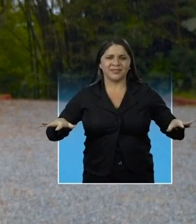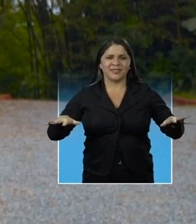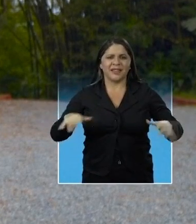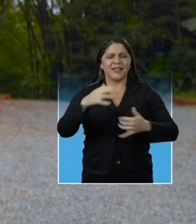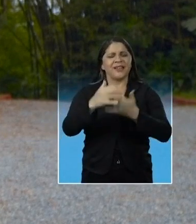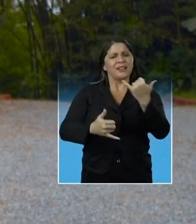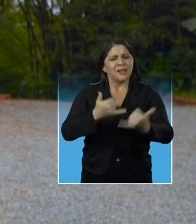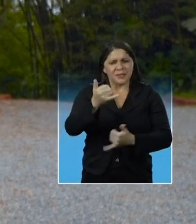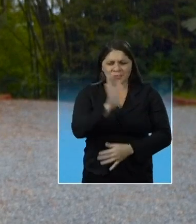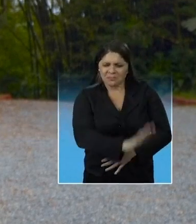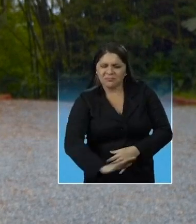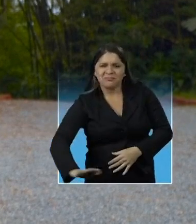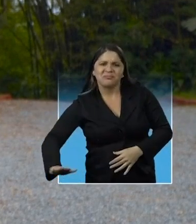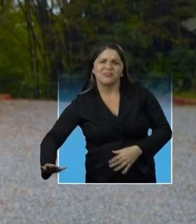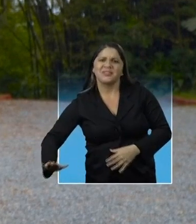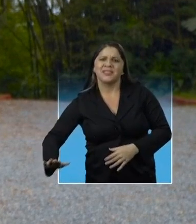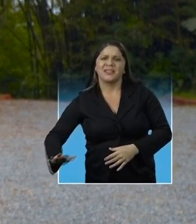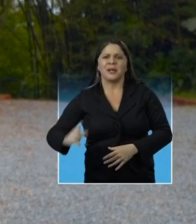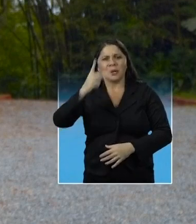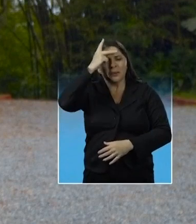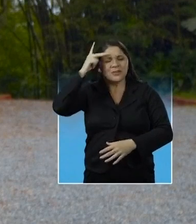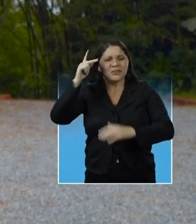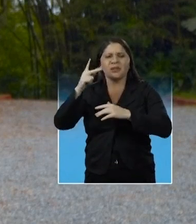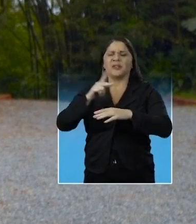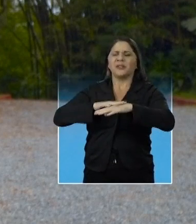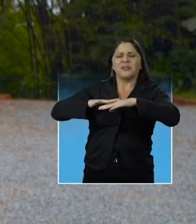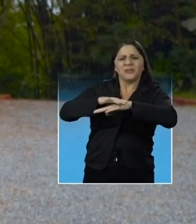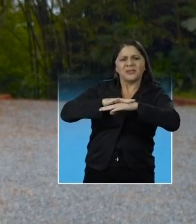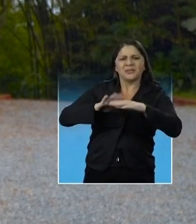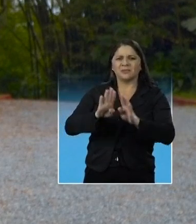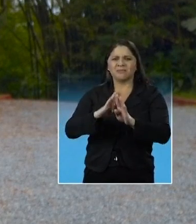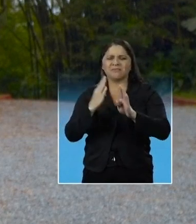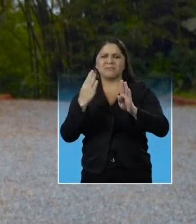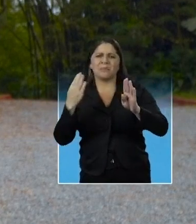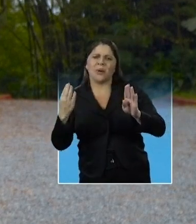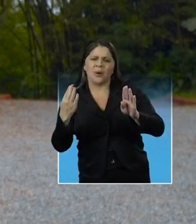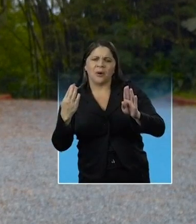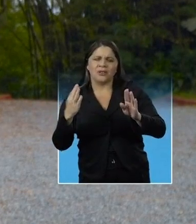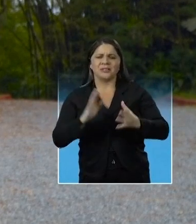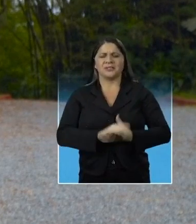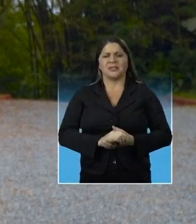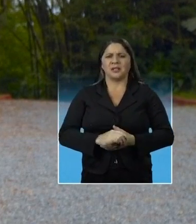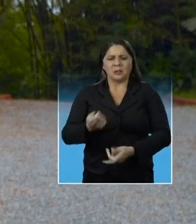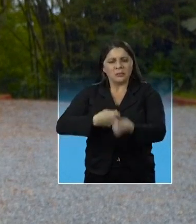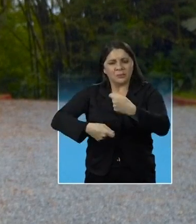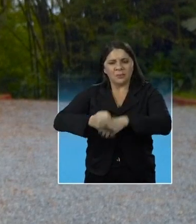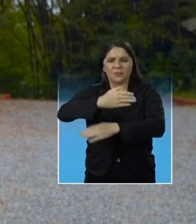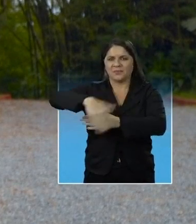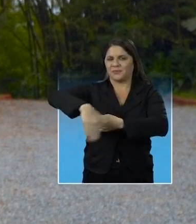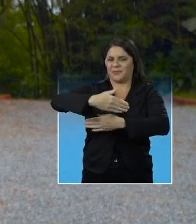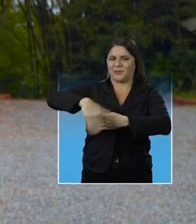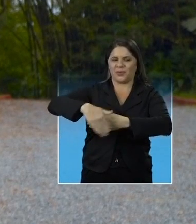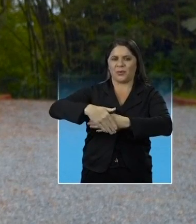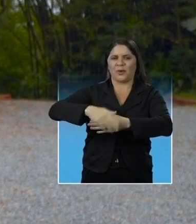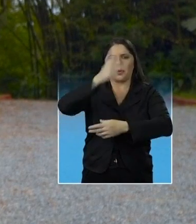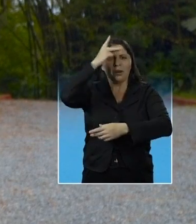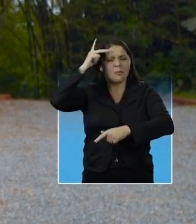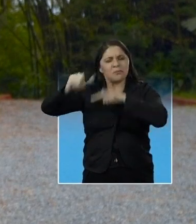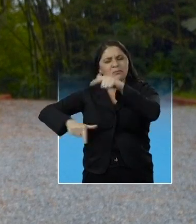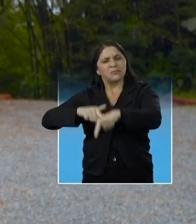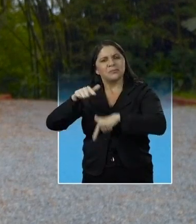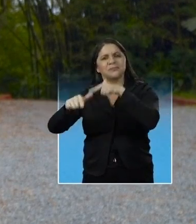Criança brincando. As pessoas conversando nas portas das casas. O comércio de rua. Gente